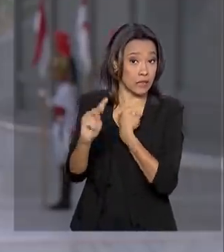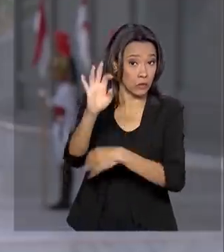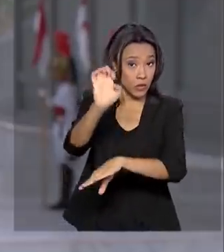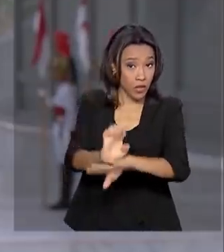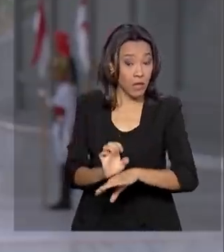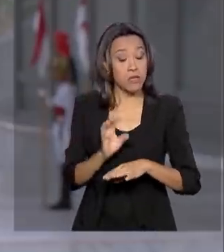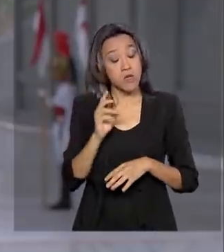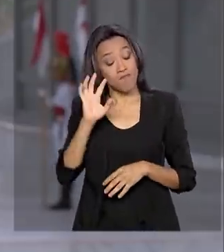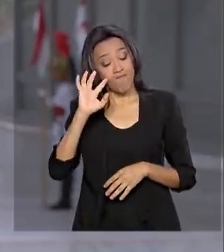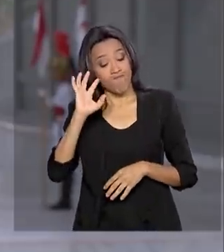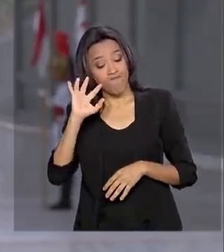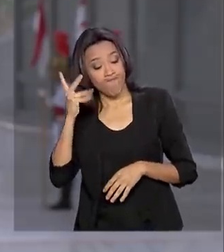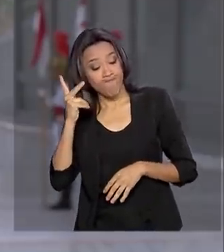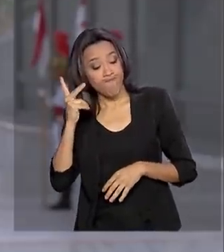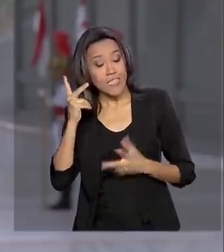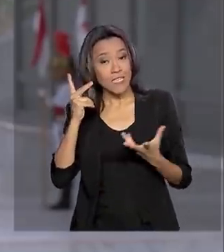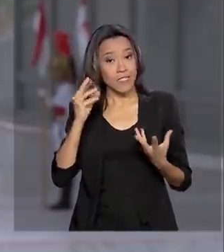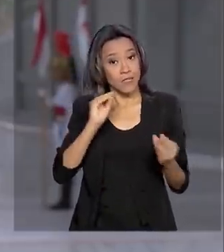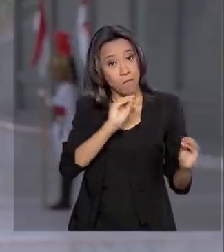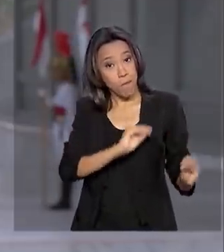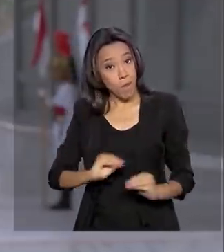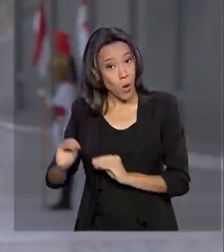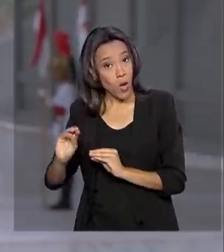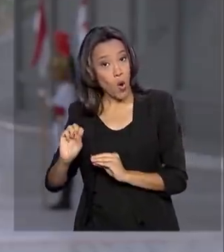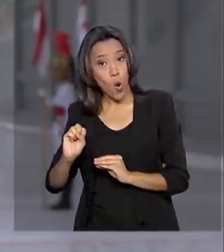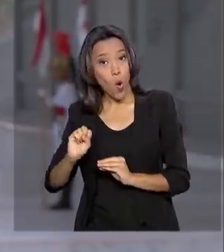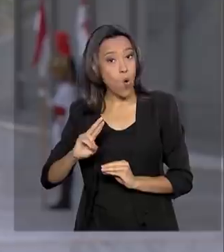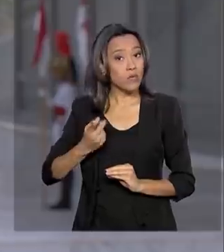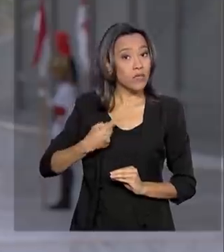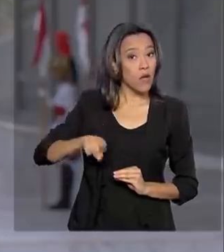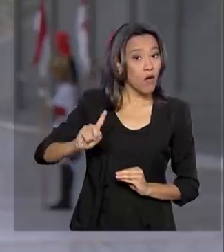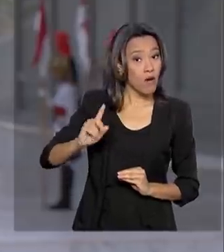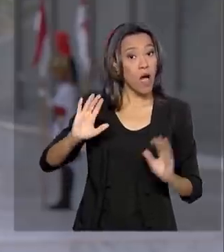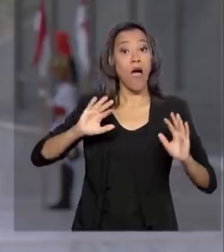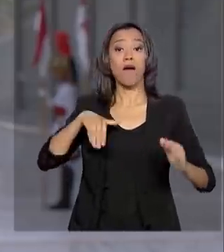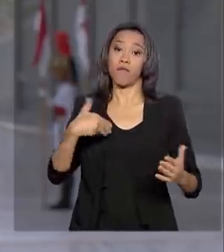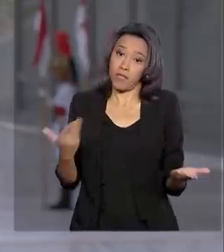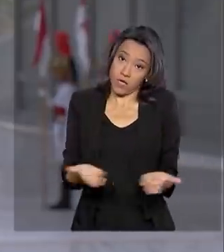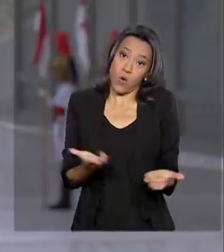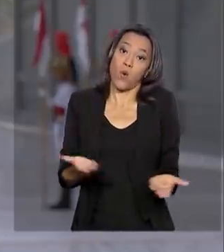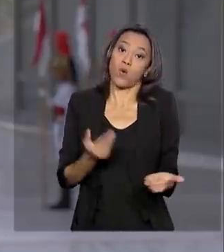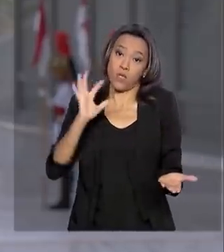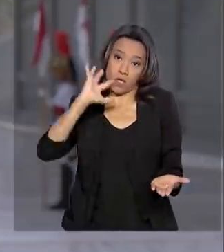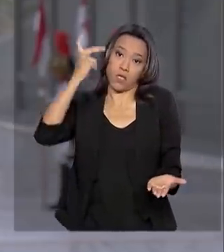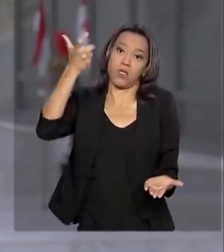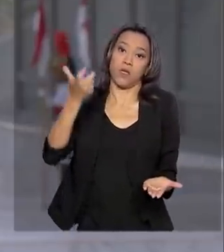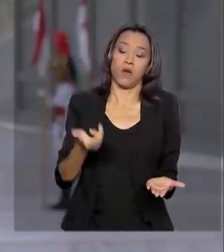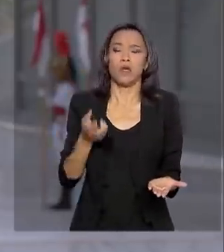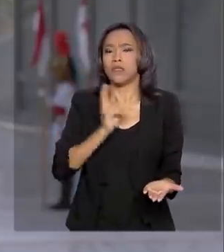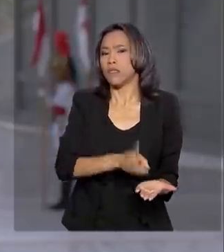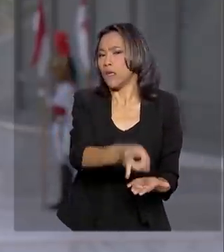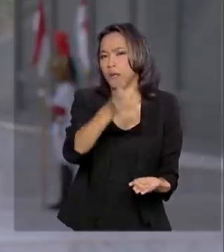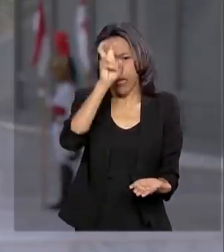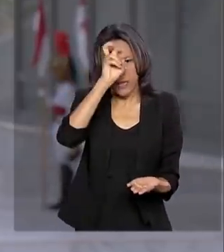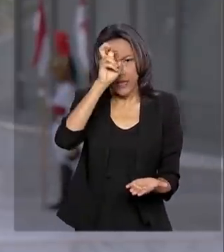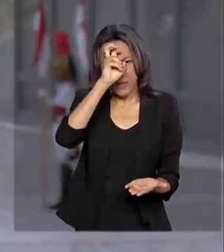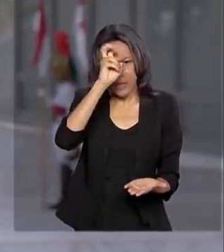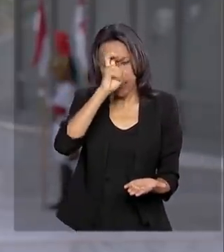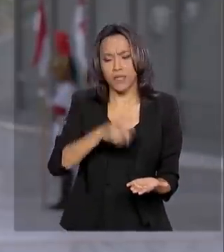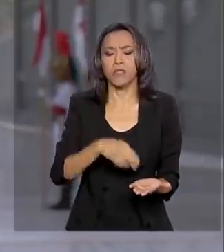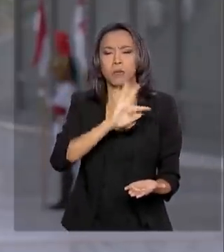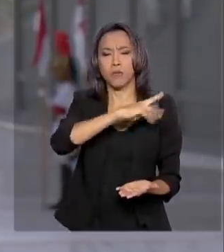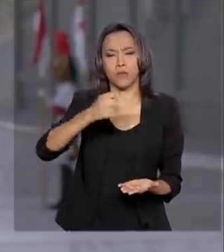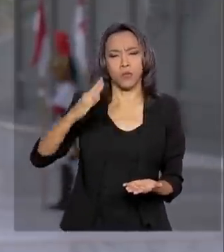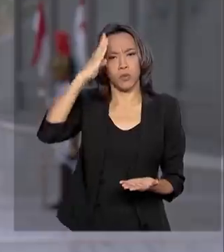sobre se prorroga ou não a GLO deve ser tomada ainda hoje. Como ocorre todas as quintas-feiras na transmissão ao vivo pela